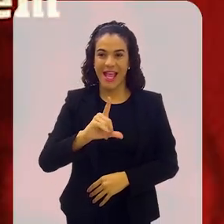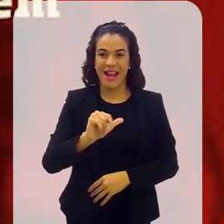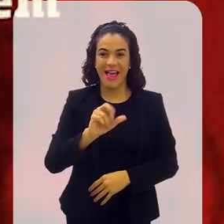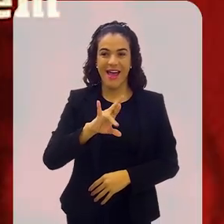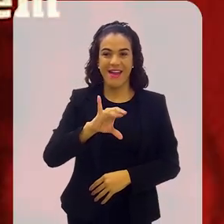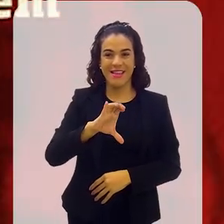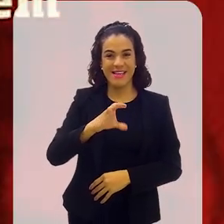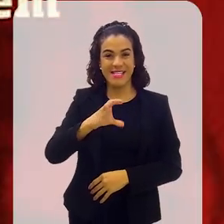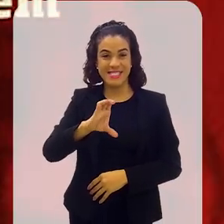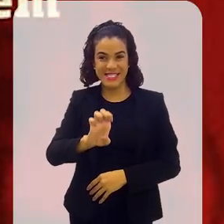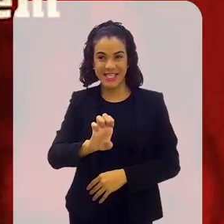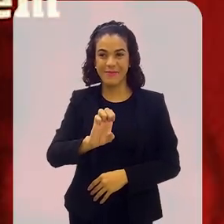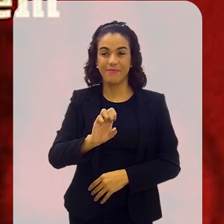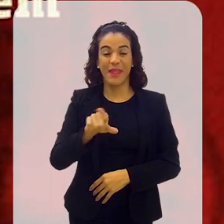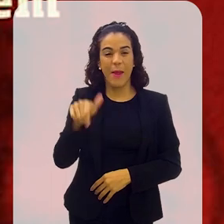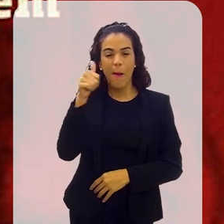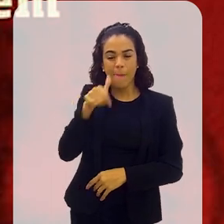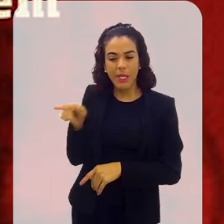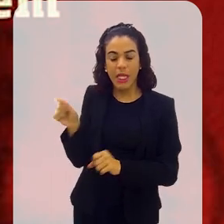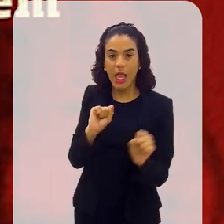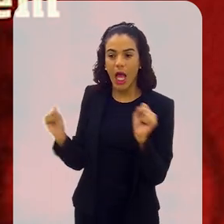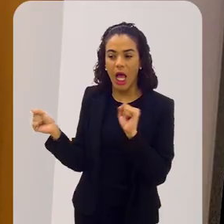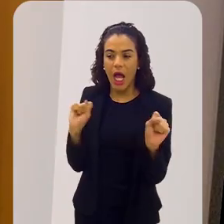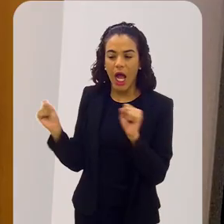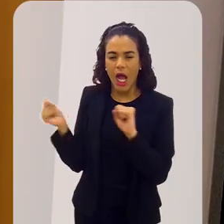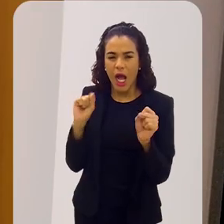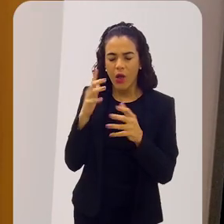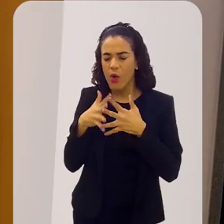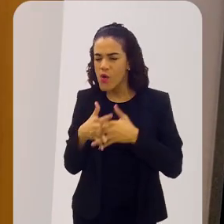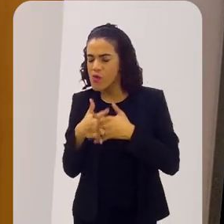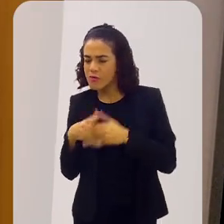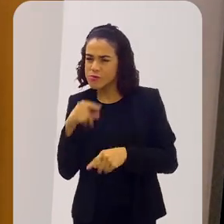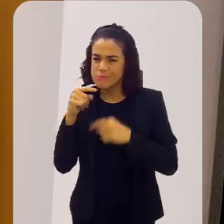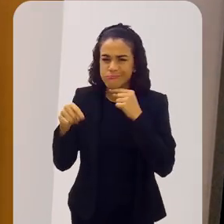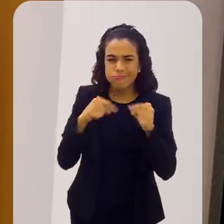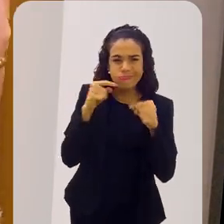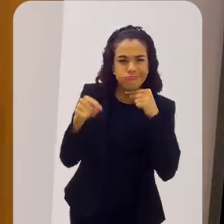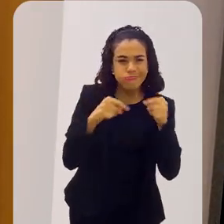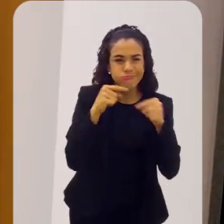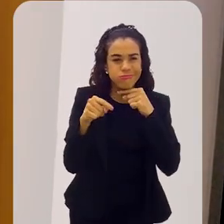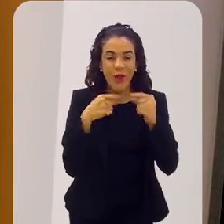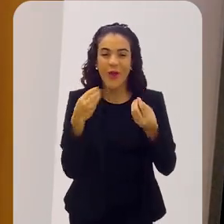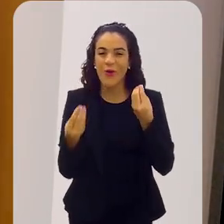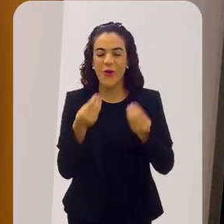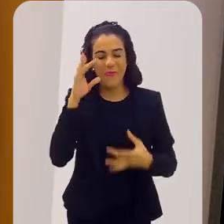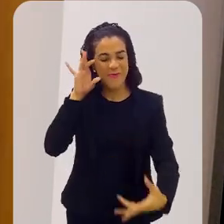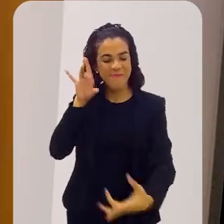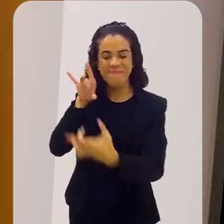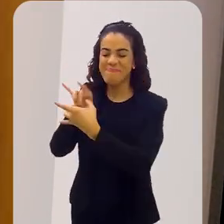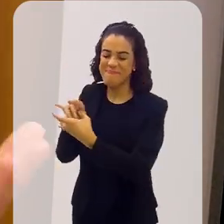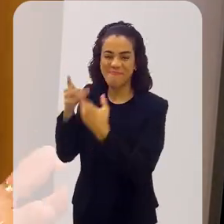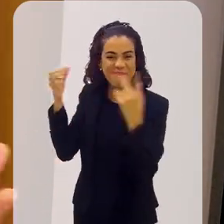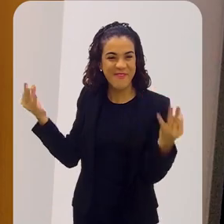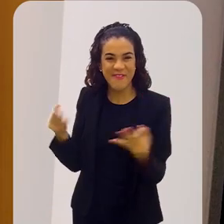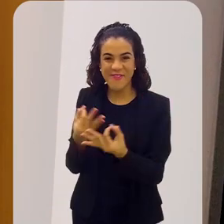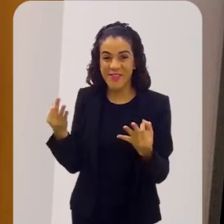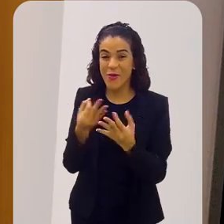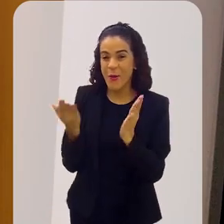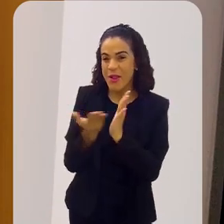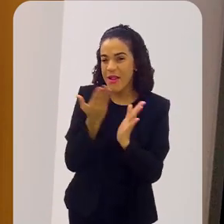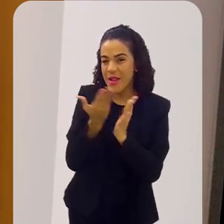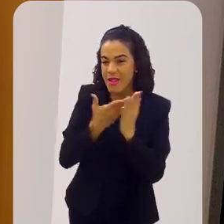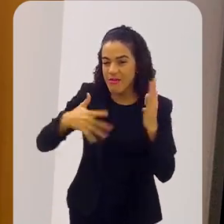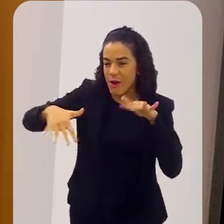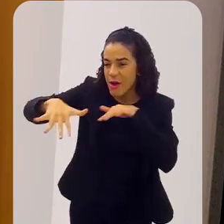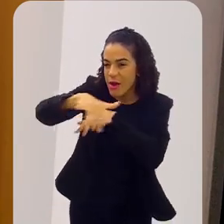de Clarice Lispector. Joana é uma menina muito inquieta e uma mulher confusa e indecisa. Como não me identificar?